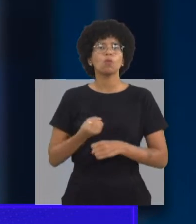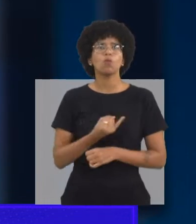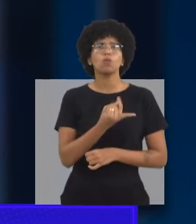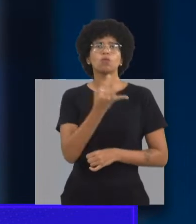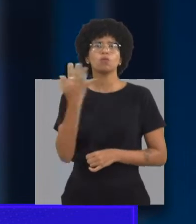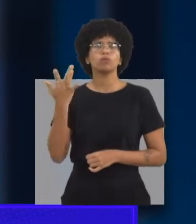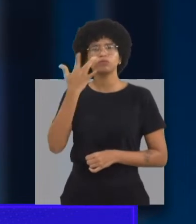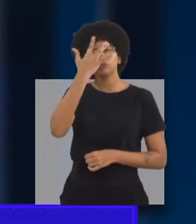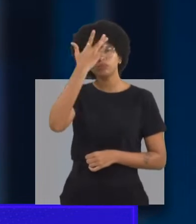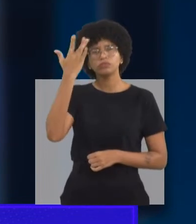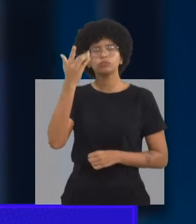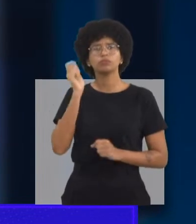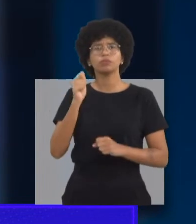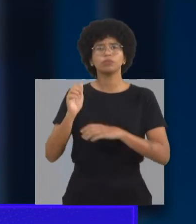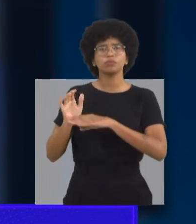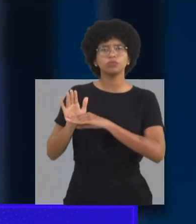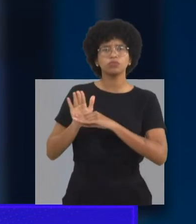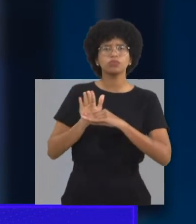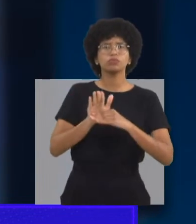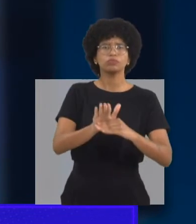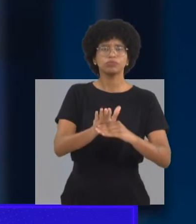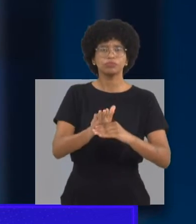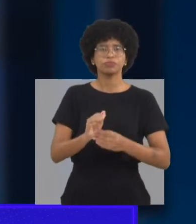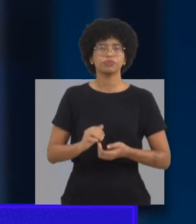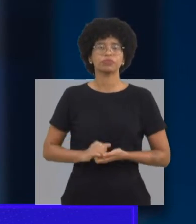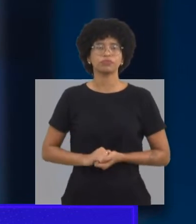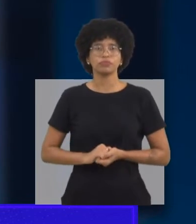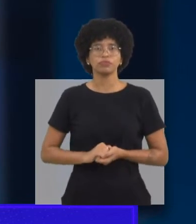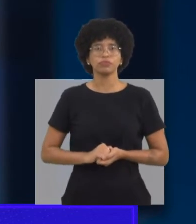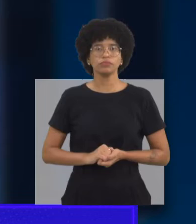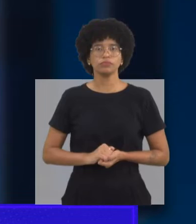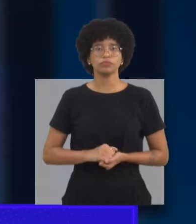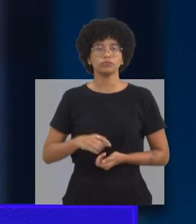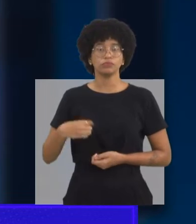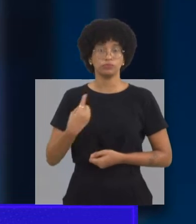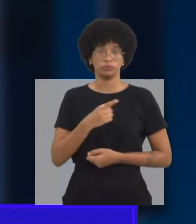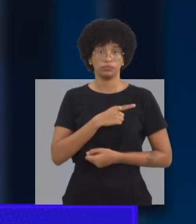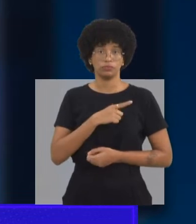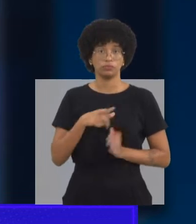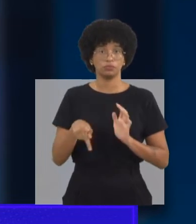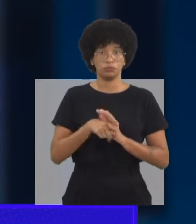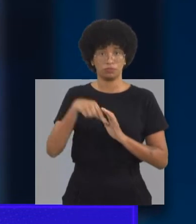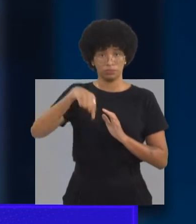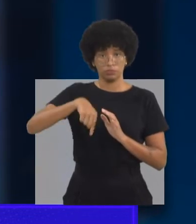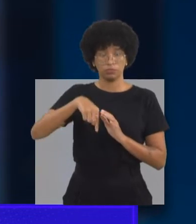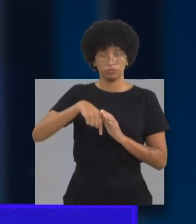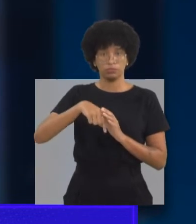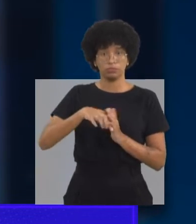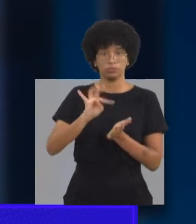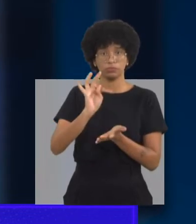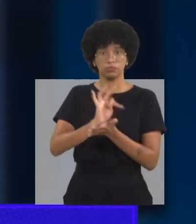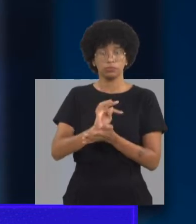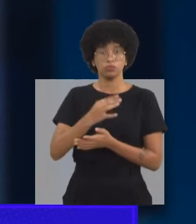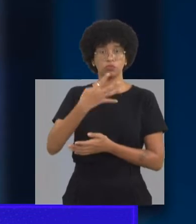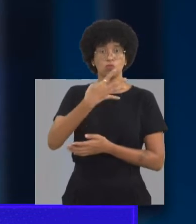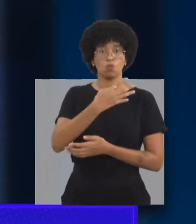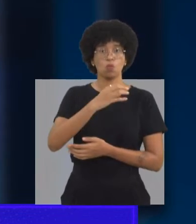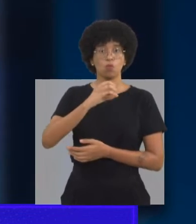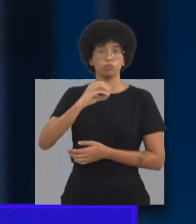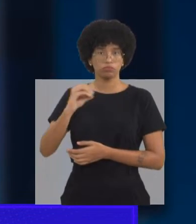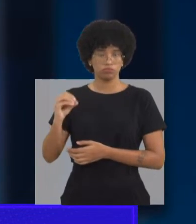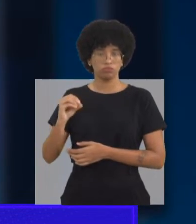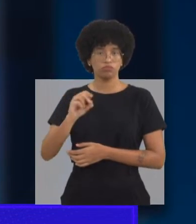mandar mensagem para esse WhatsApp, será direcionado para a unidade mais adequada para a necessidade